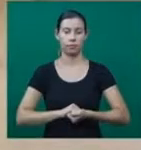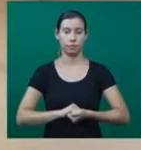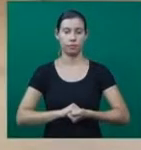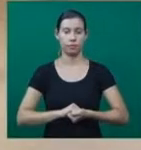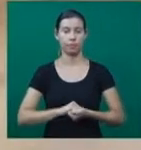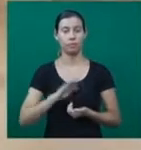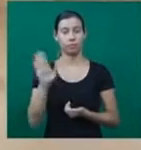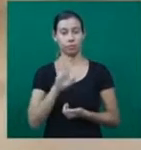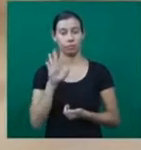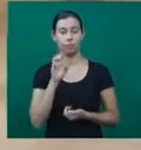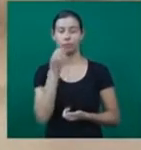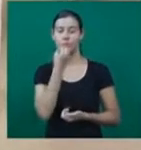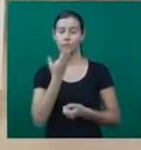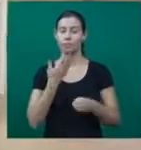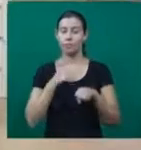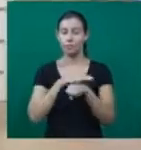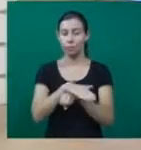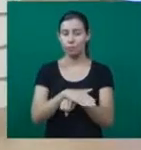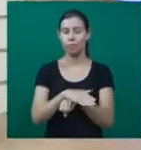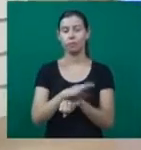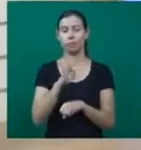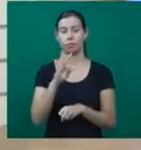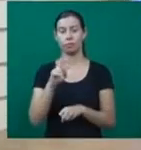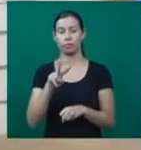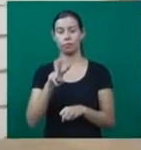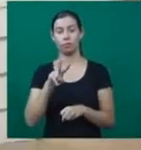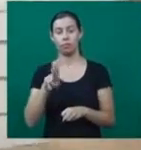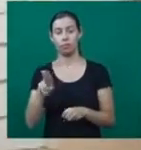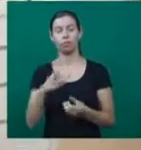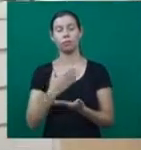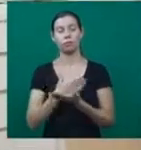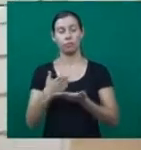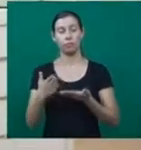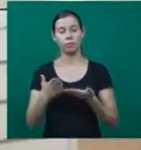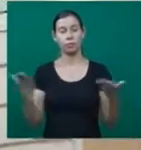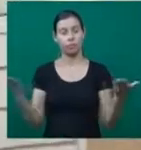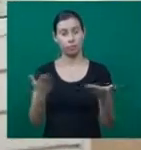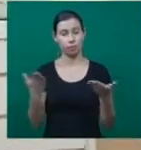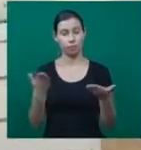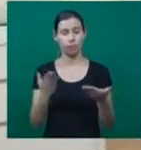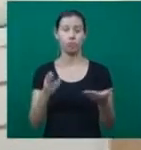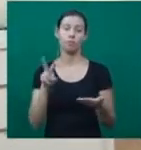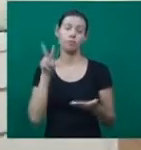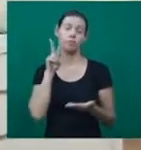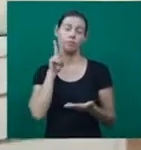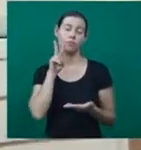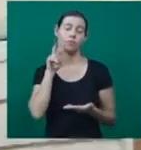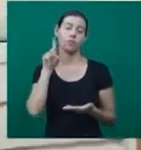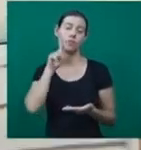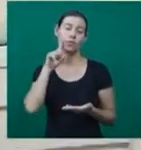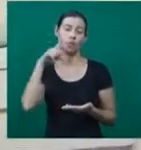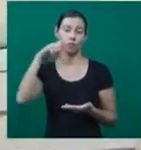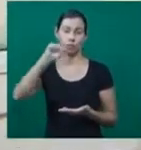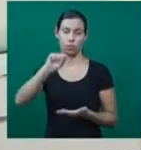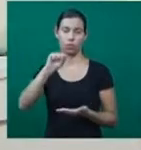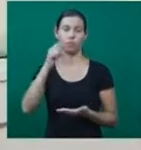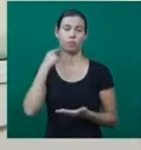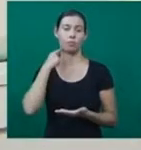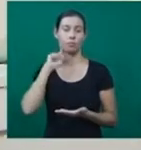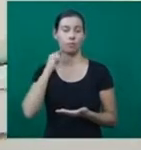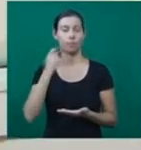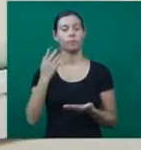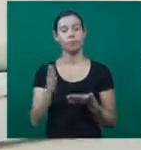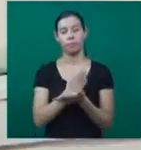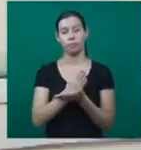Olá, boa noite pra você. O TV Notícias desta segunda-feira, dia 8 de maio, começa agora e com muita informação. Confira comigo os